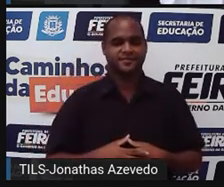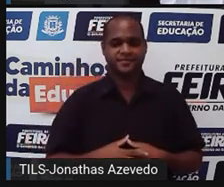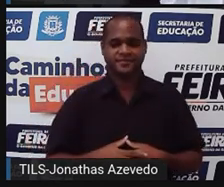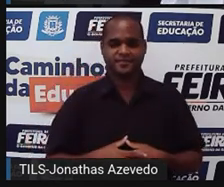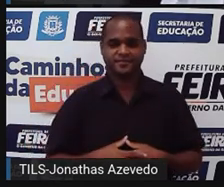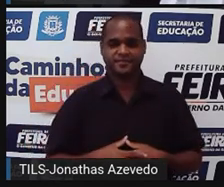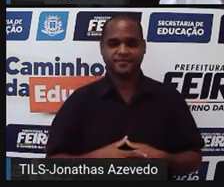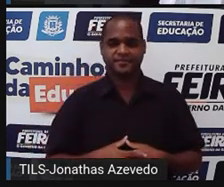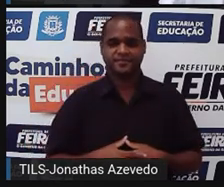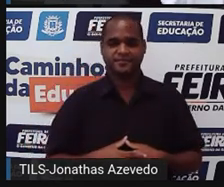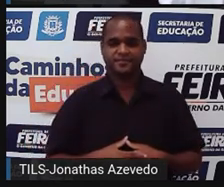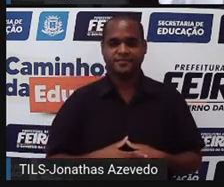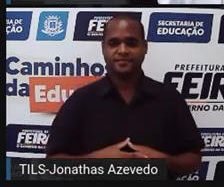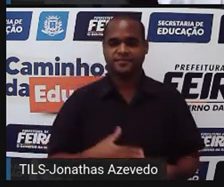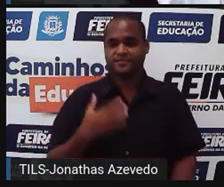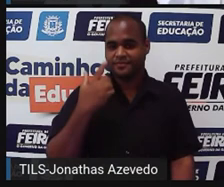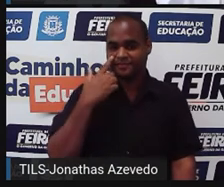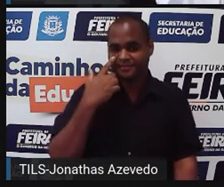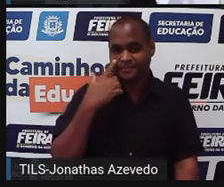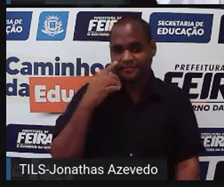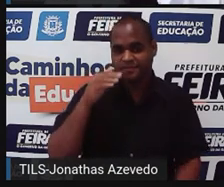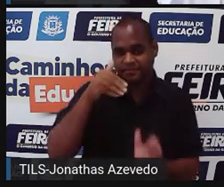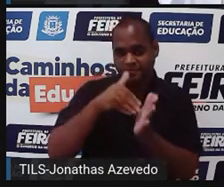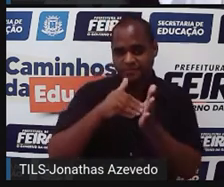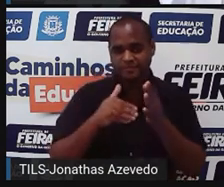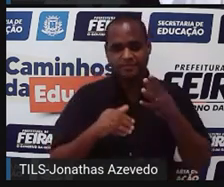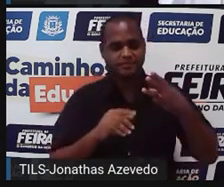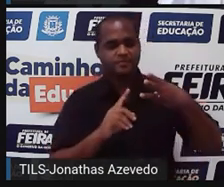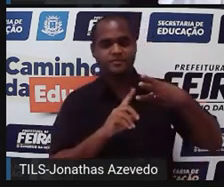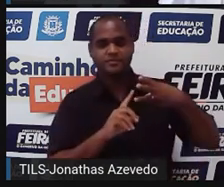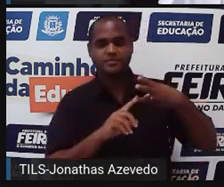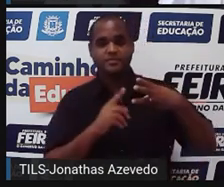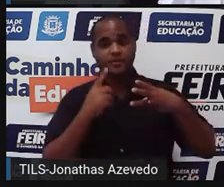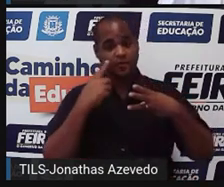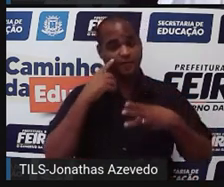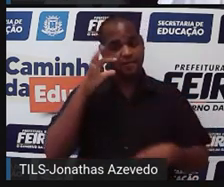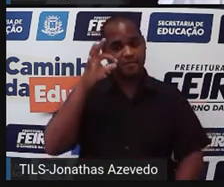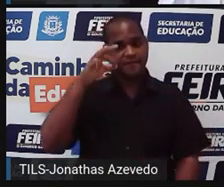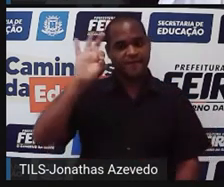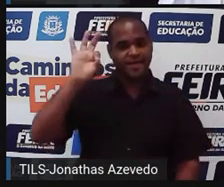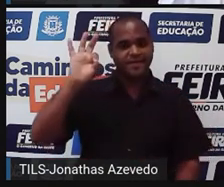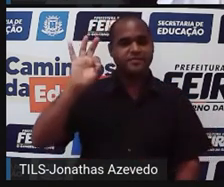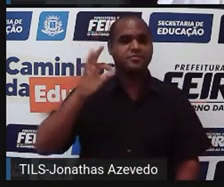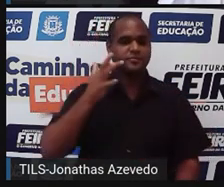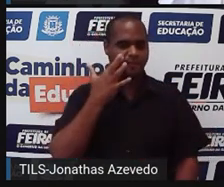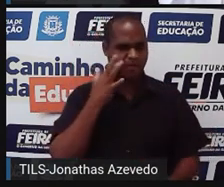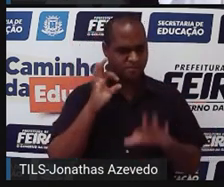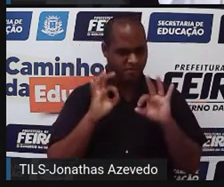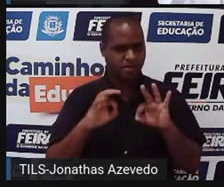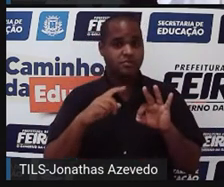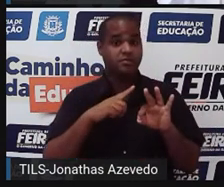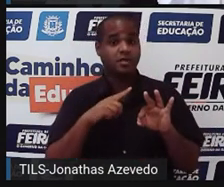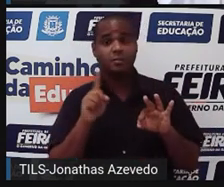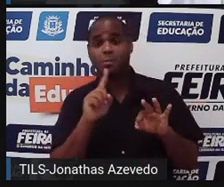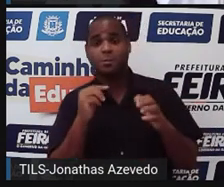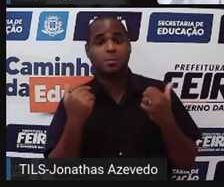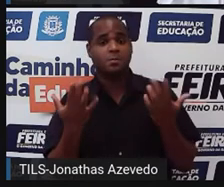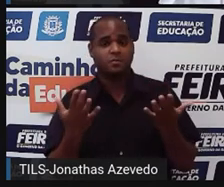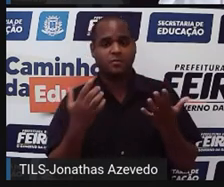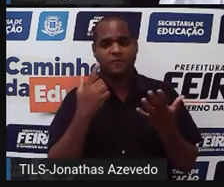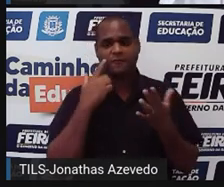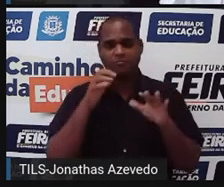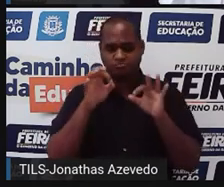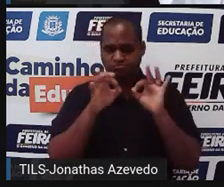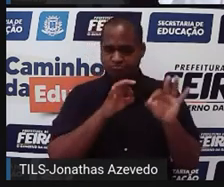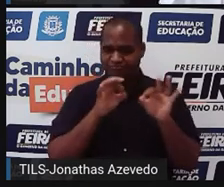Prontinho. A última fase é a gente verificar se o que a gente fez está certo, né? A gente vê se o plano que a